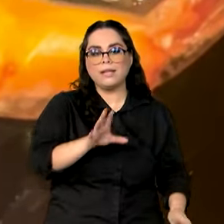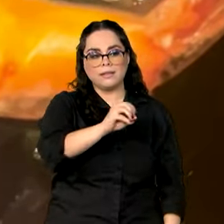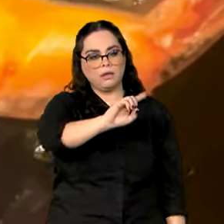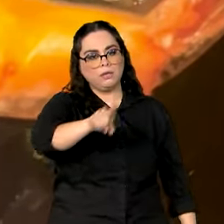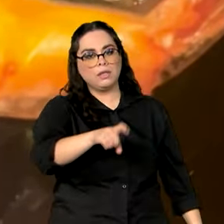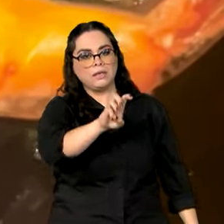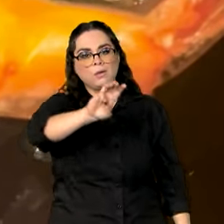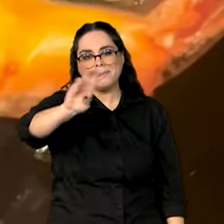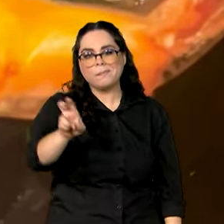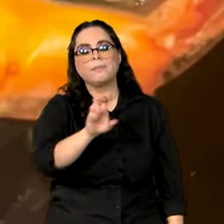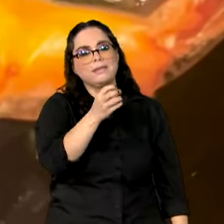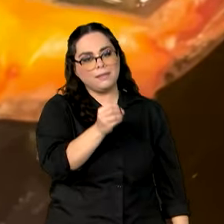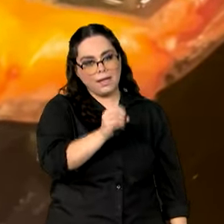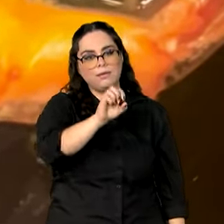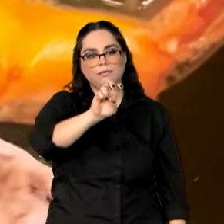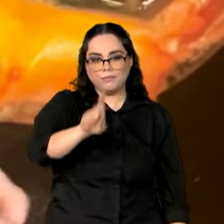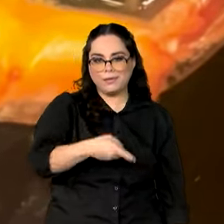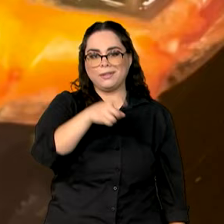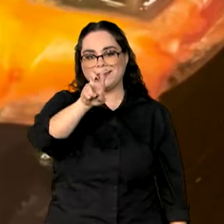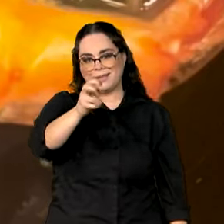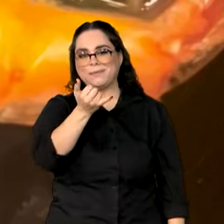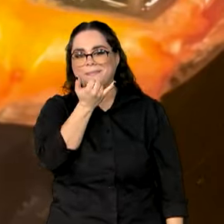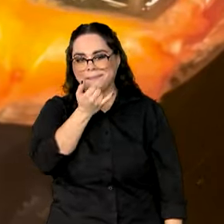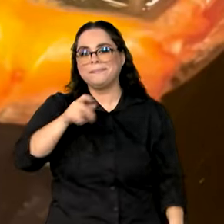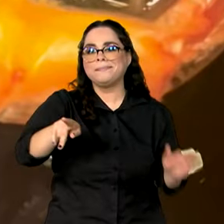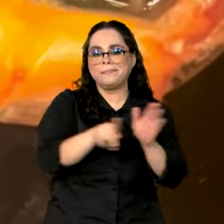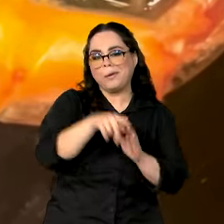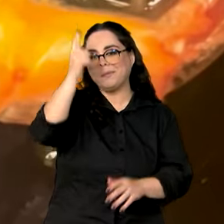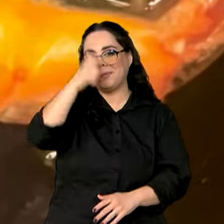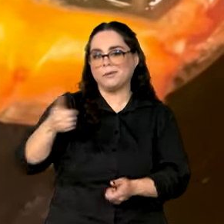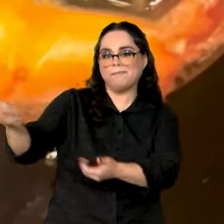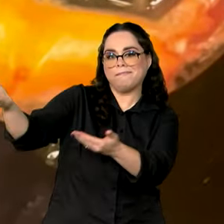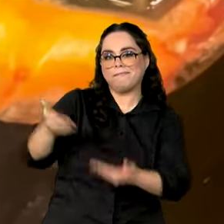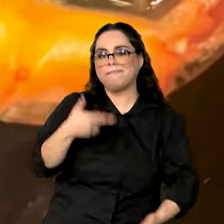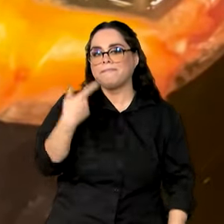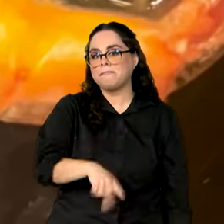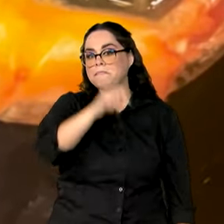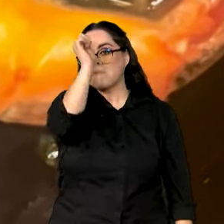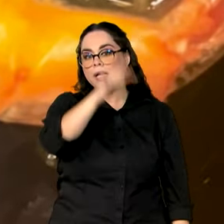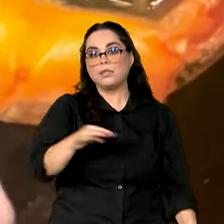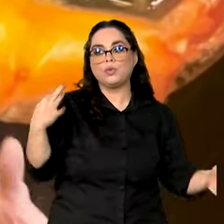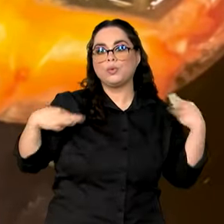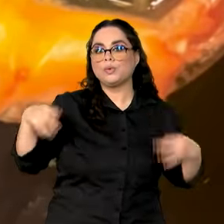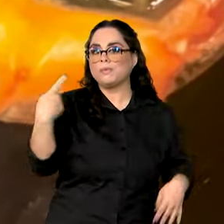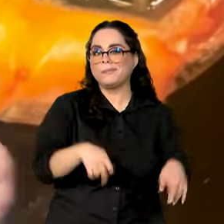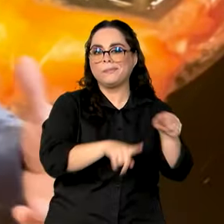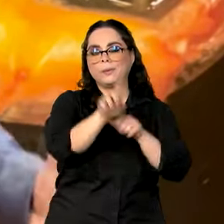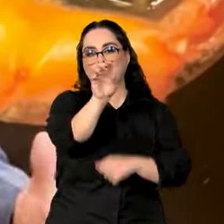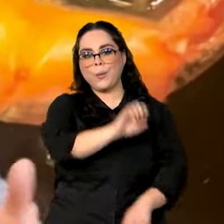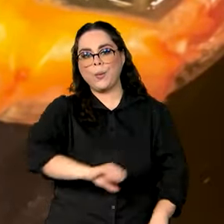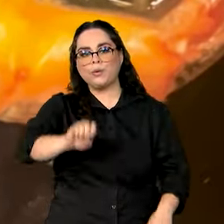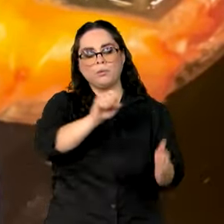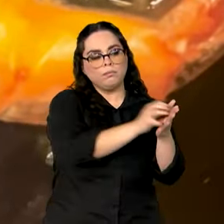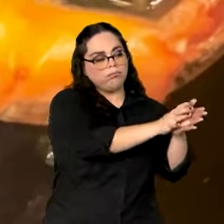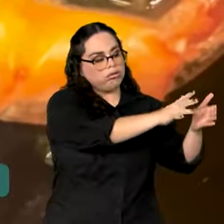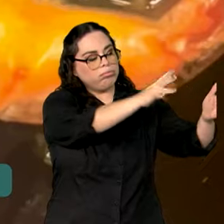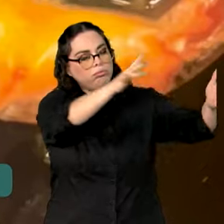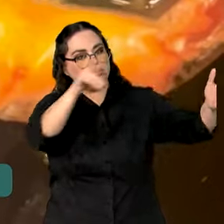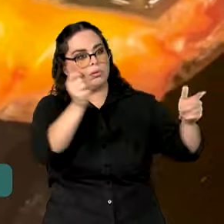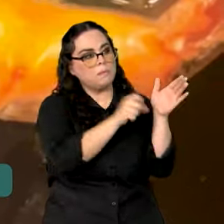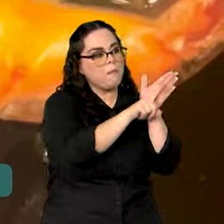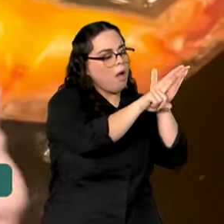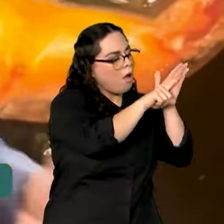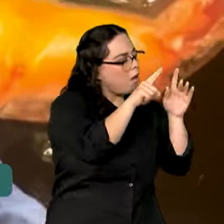de estrangeiros que visitaram o Brasil para fazer turismo agora em outubro. Maior número da série histórica. Desde quando